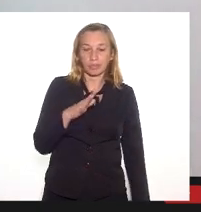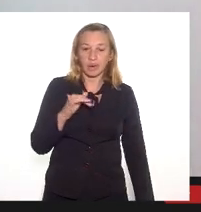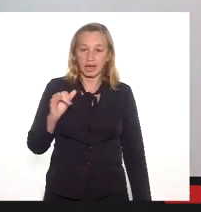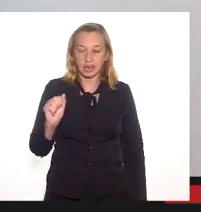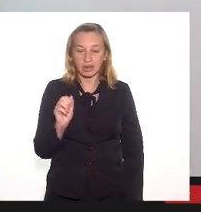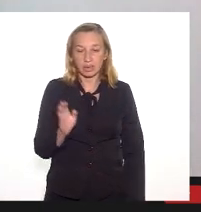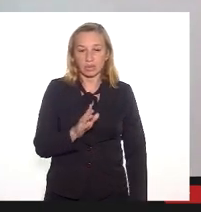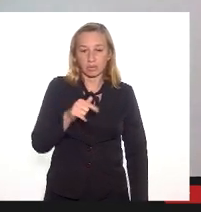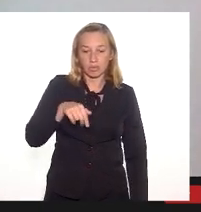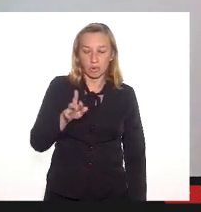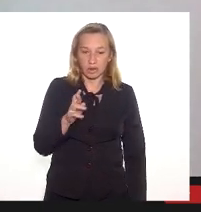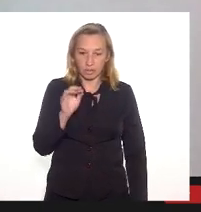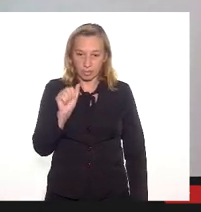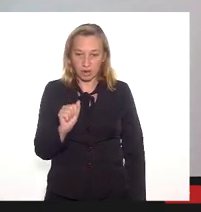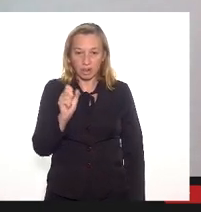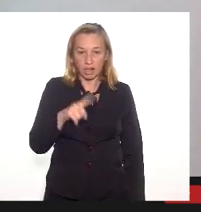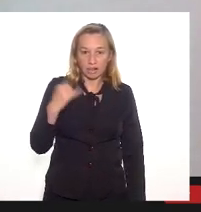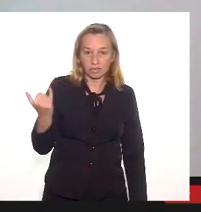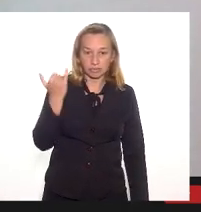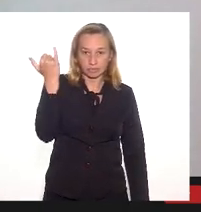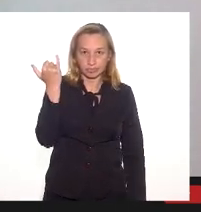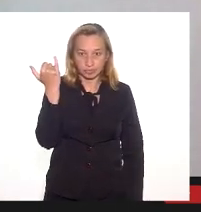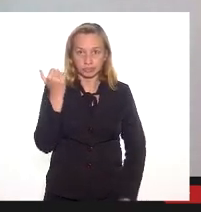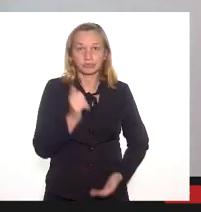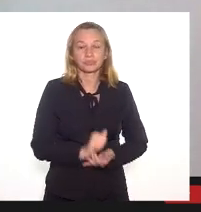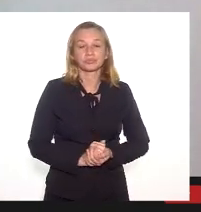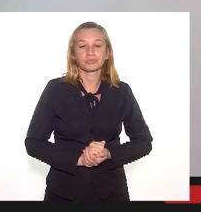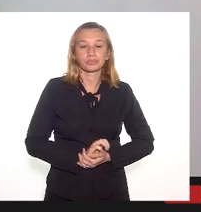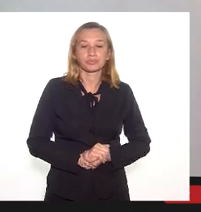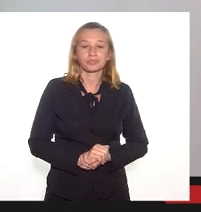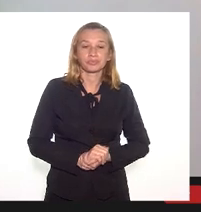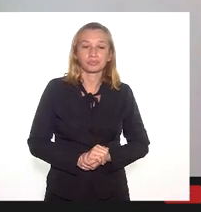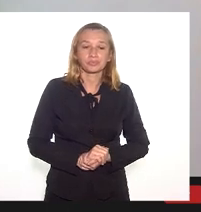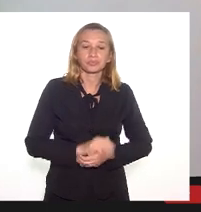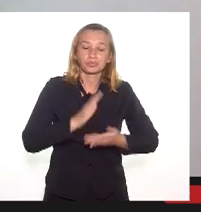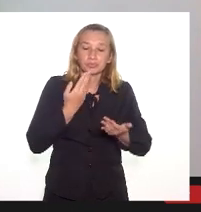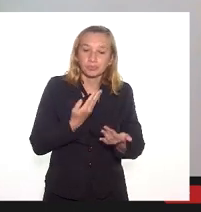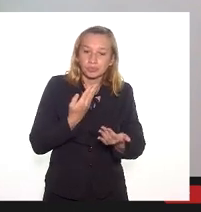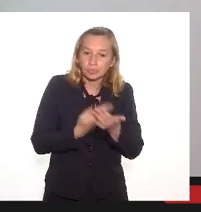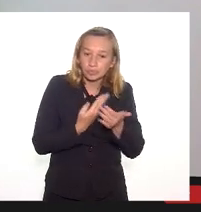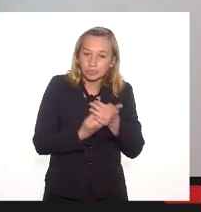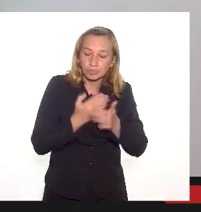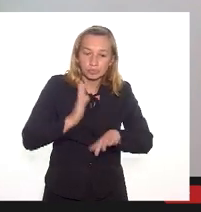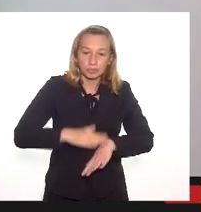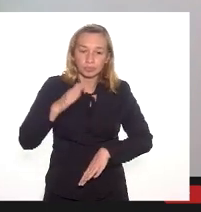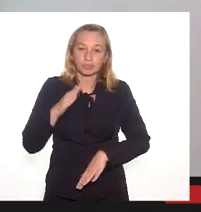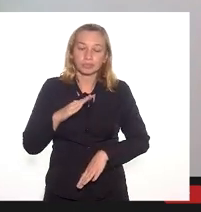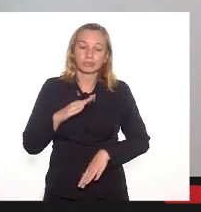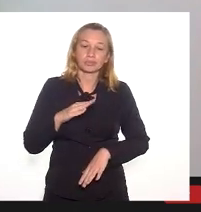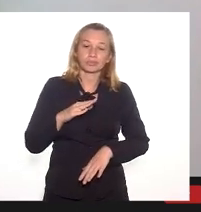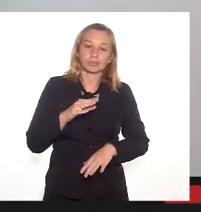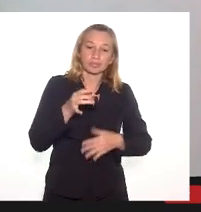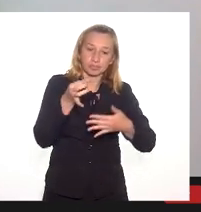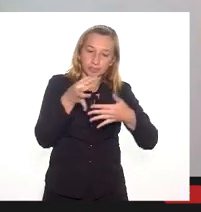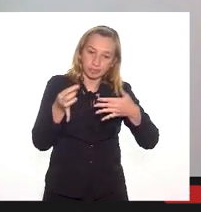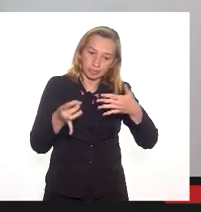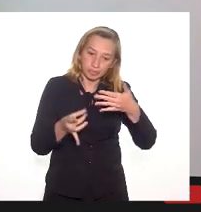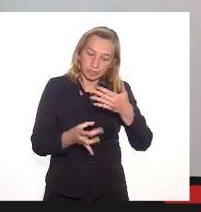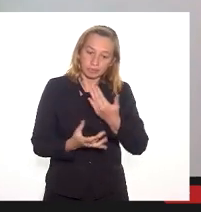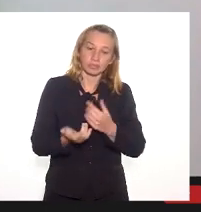é, então, é importante se fazer um, um estudo mais detalhado do comportamento hidrológico da área,